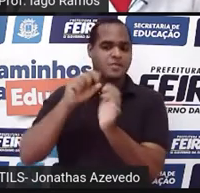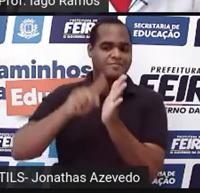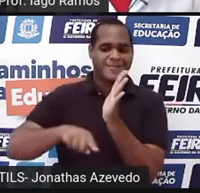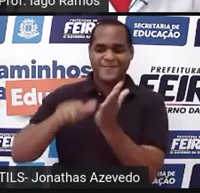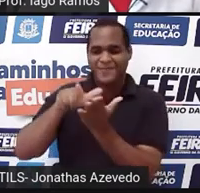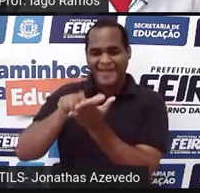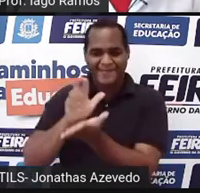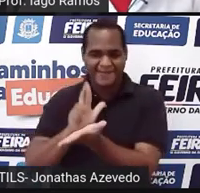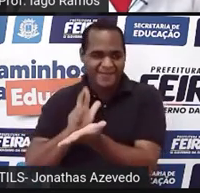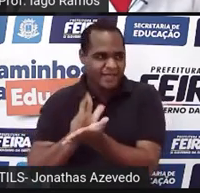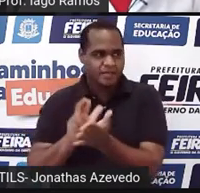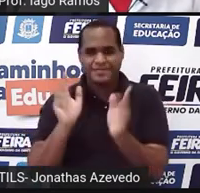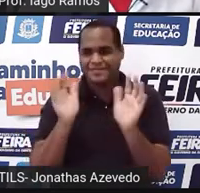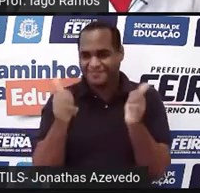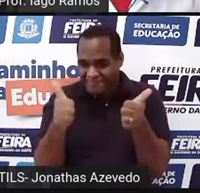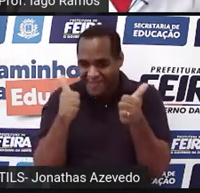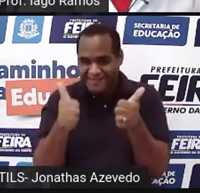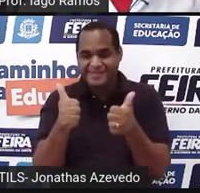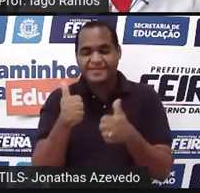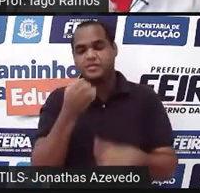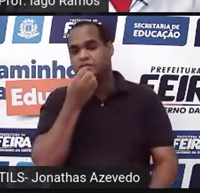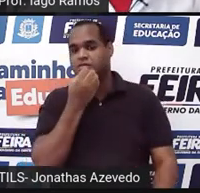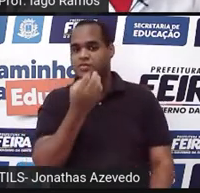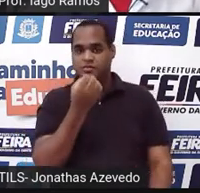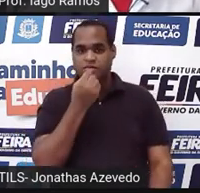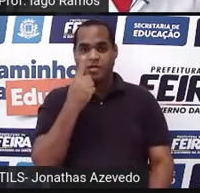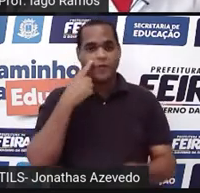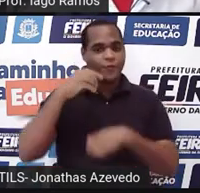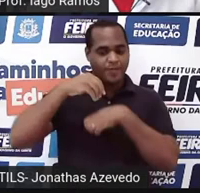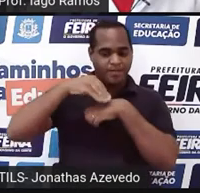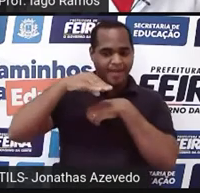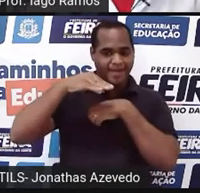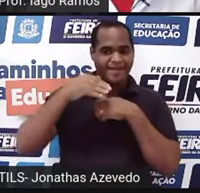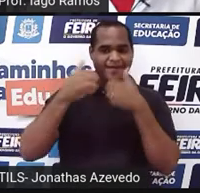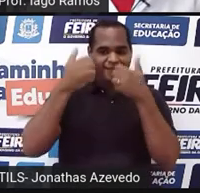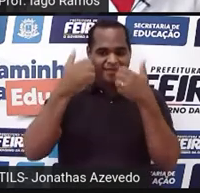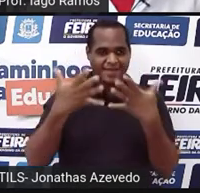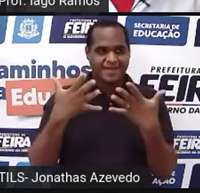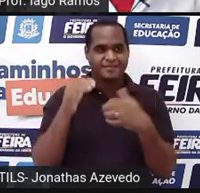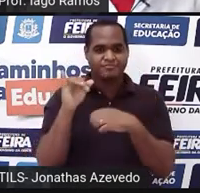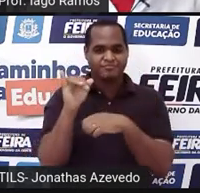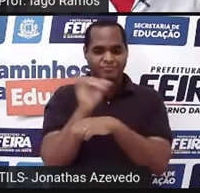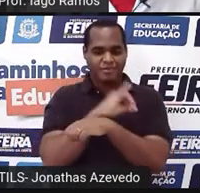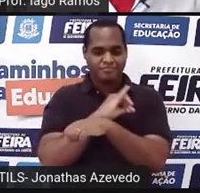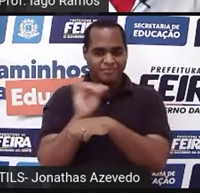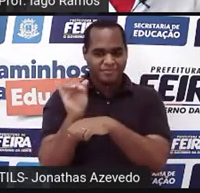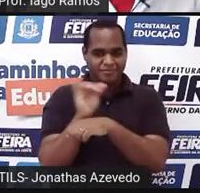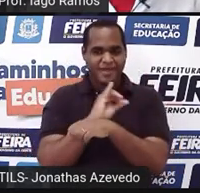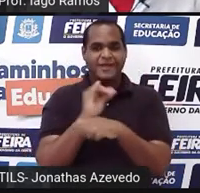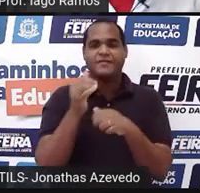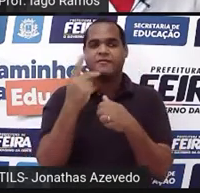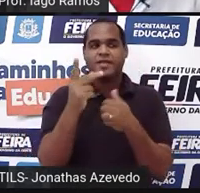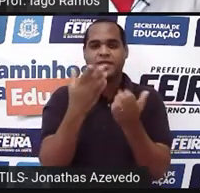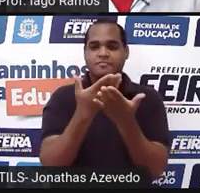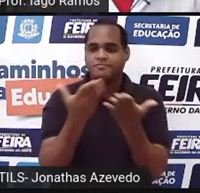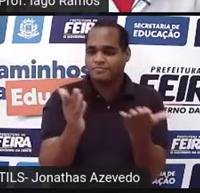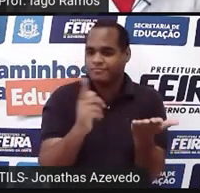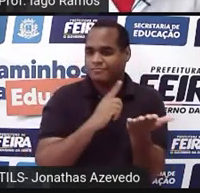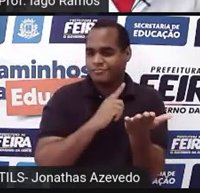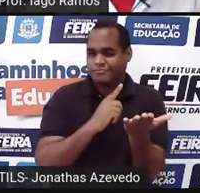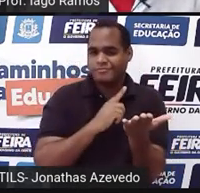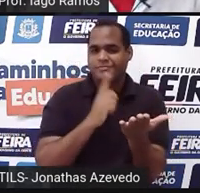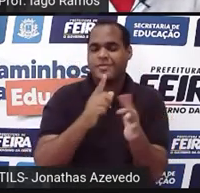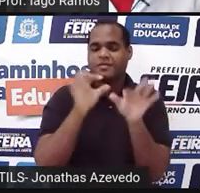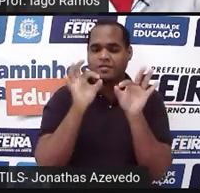Olha só que coisa bacana, né? Então, eu vou trazer aqui essas estratégias para você, tá bom? E aí,